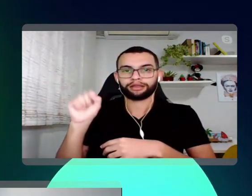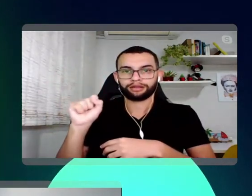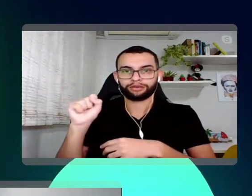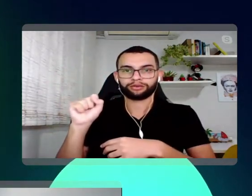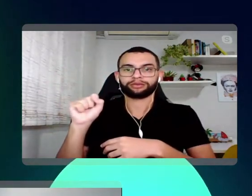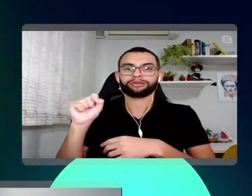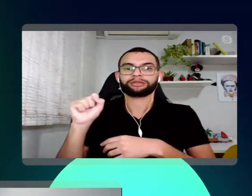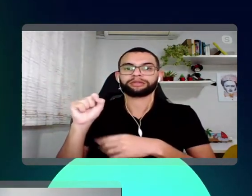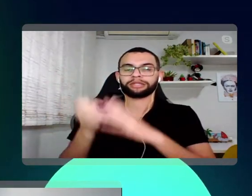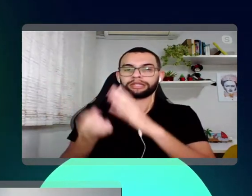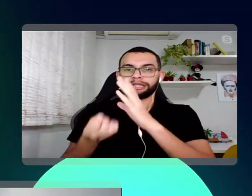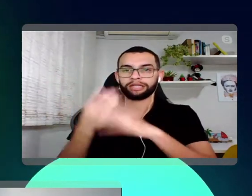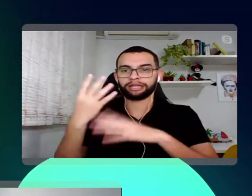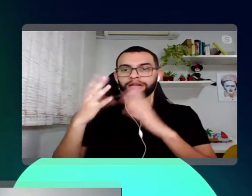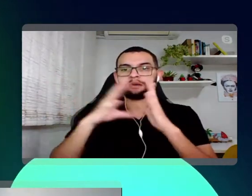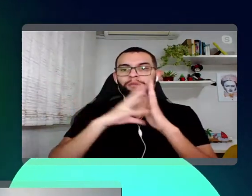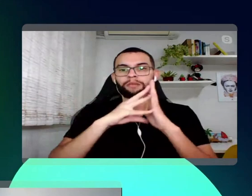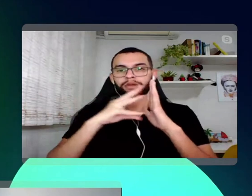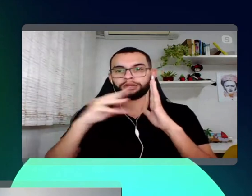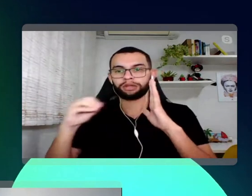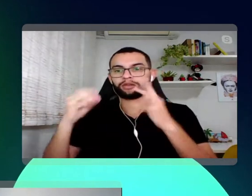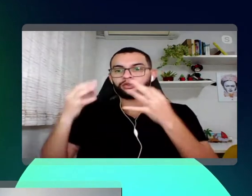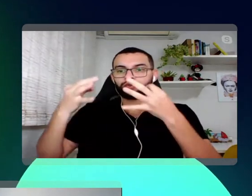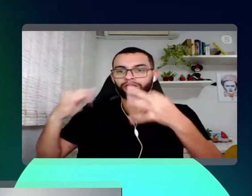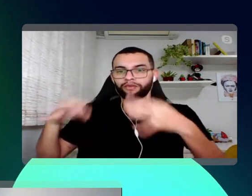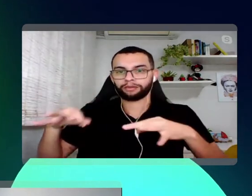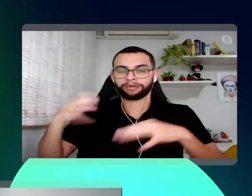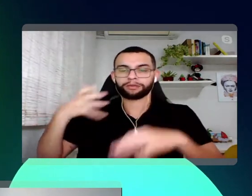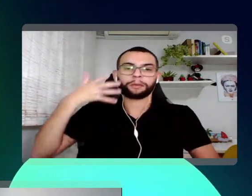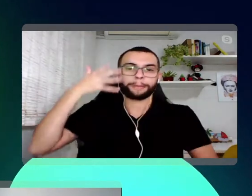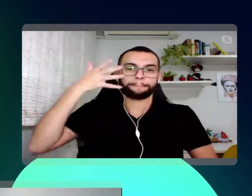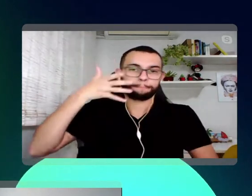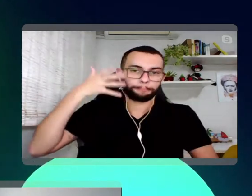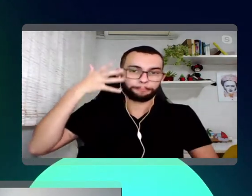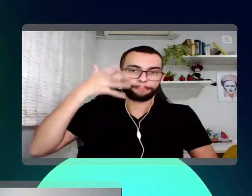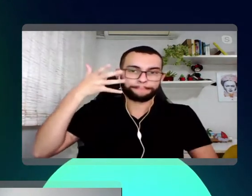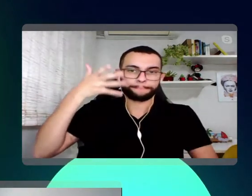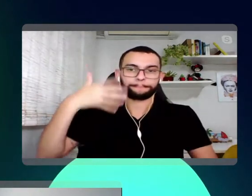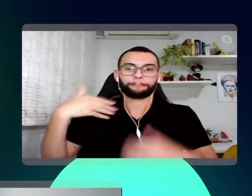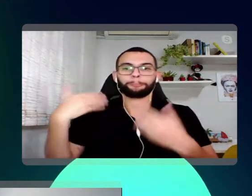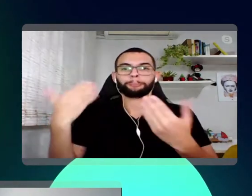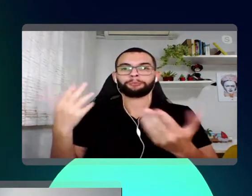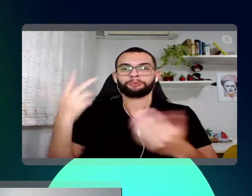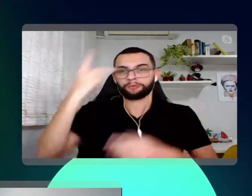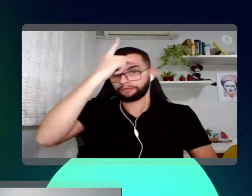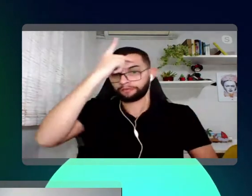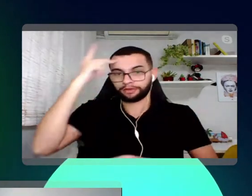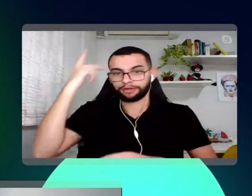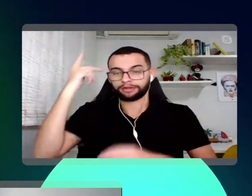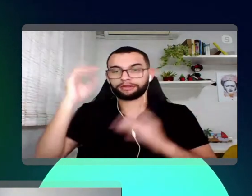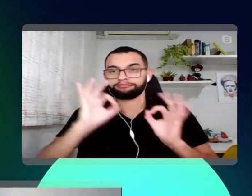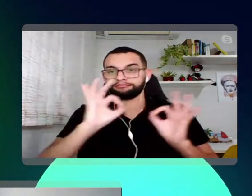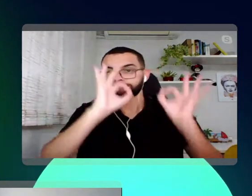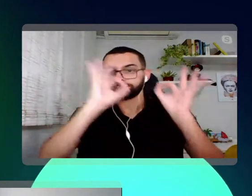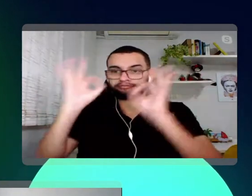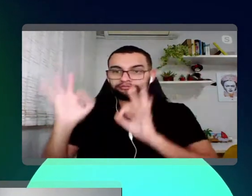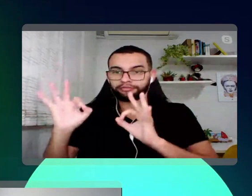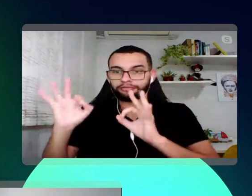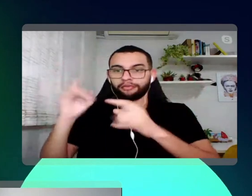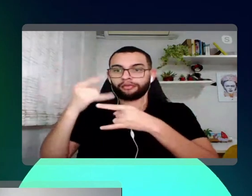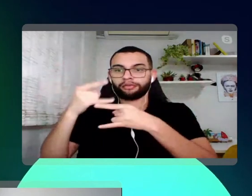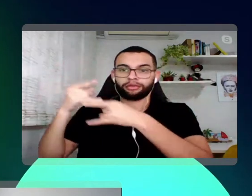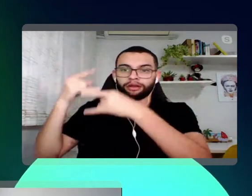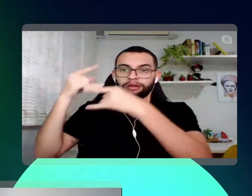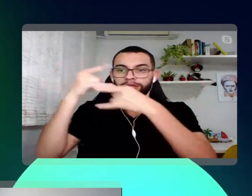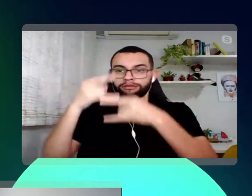modelo de confirmação de palestra. Então, o pessoal que ainda está acompanhando aí na live